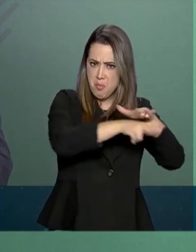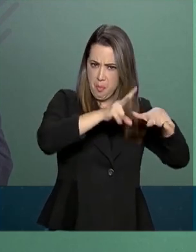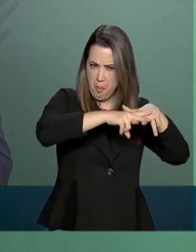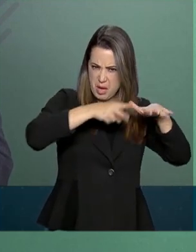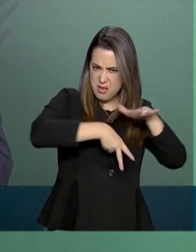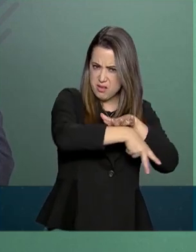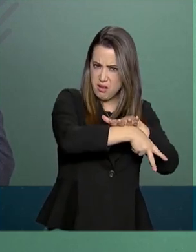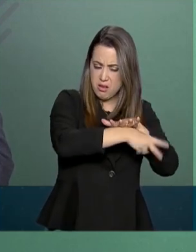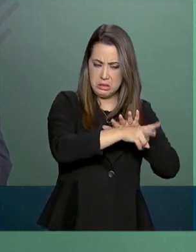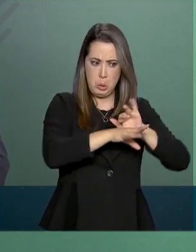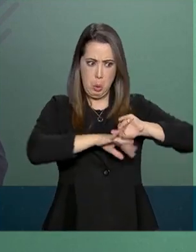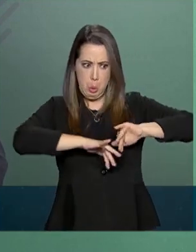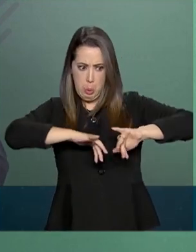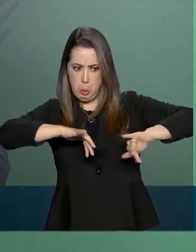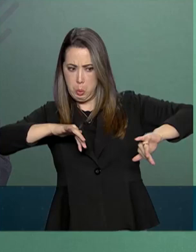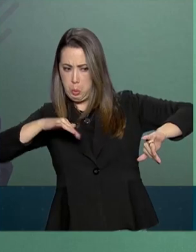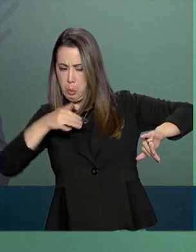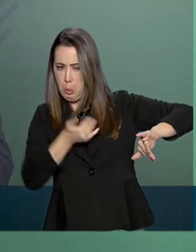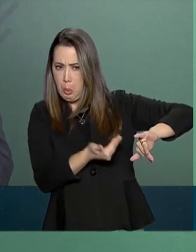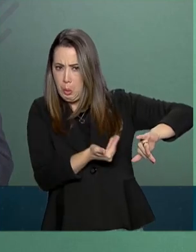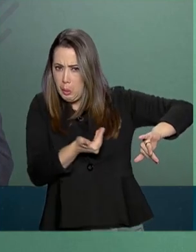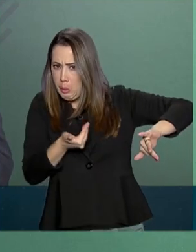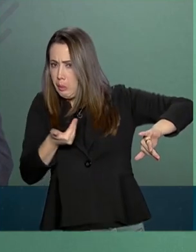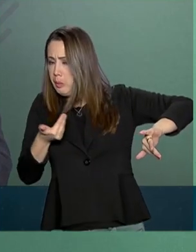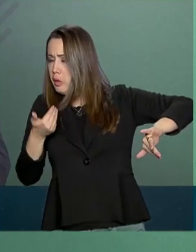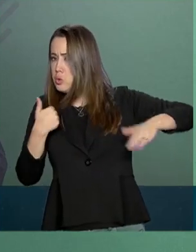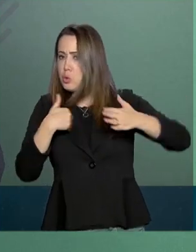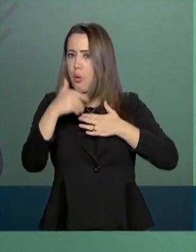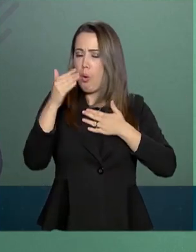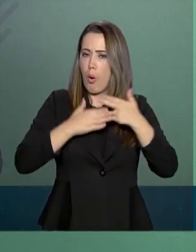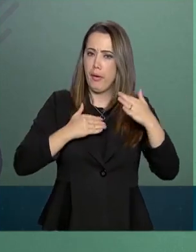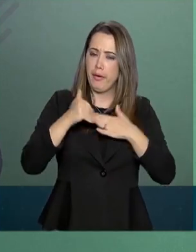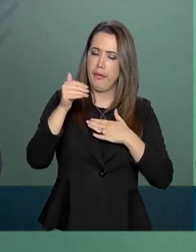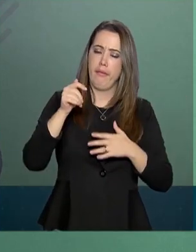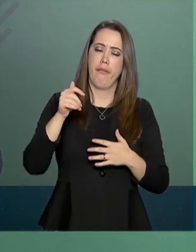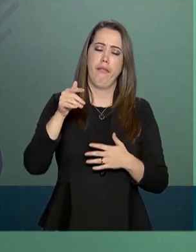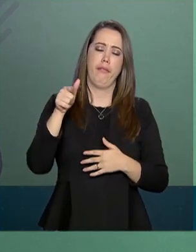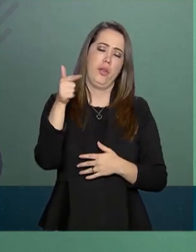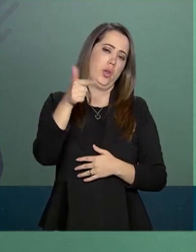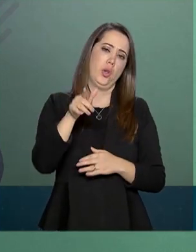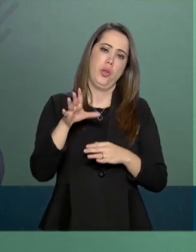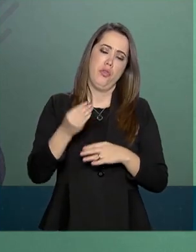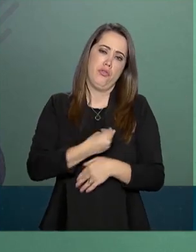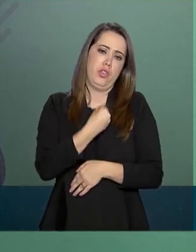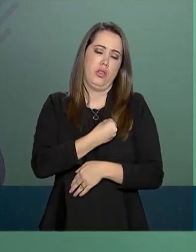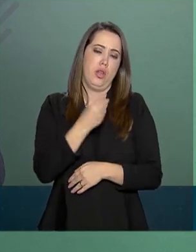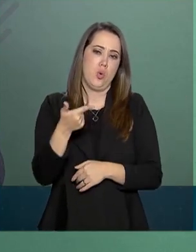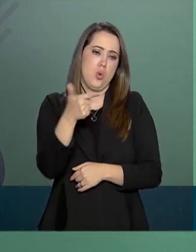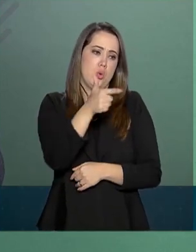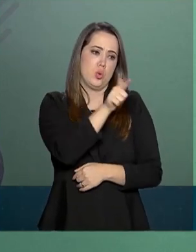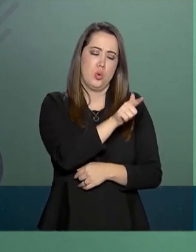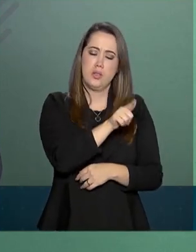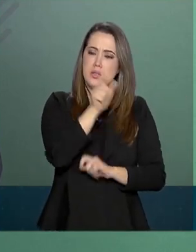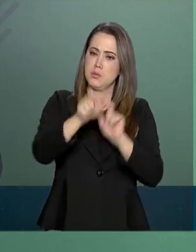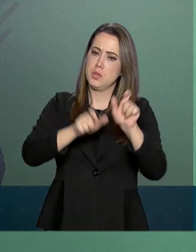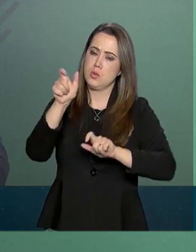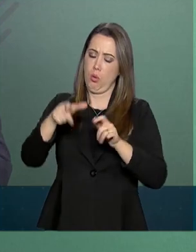absolutamente afastado de qualquer espécie de convívio social.